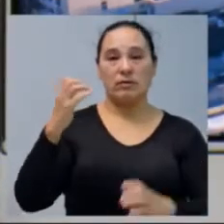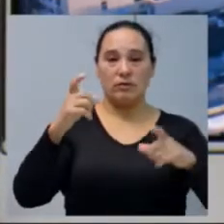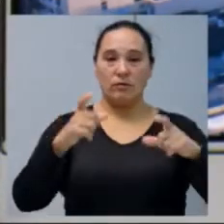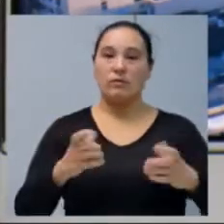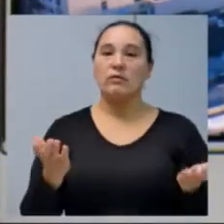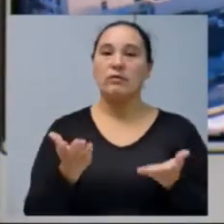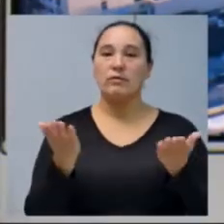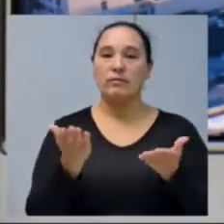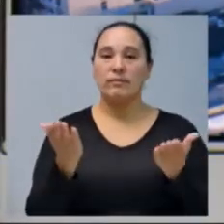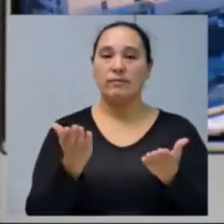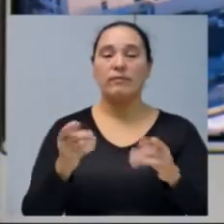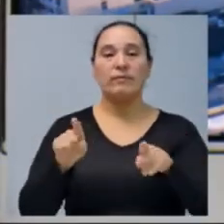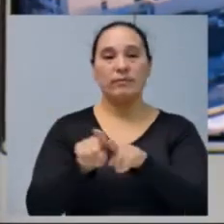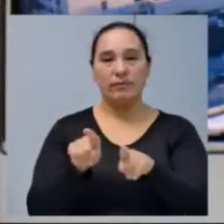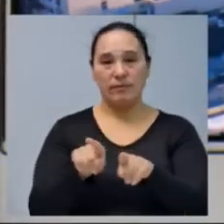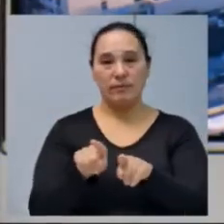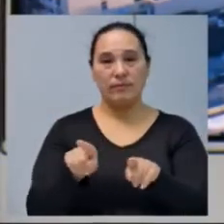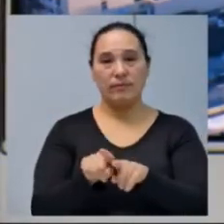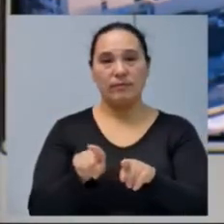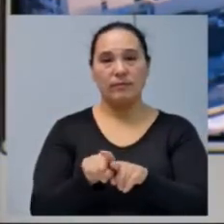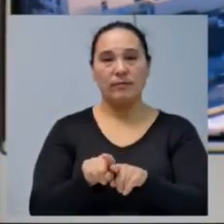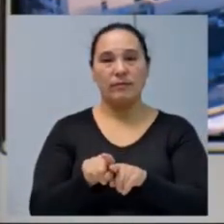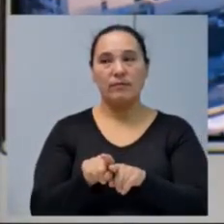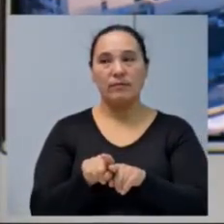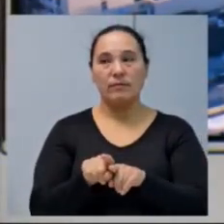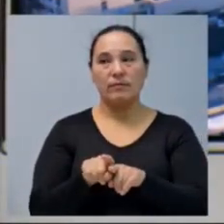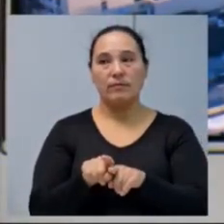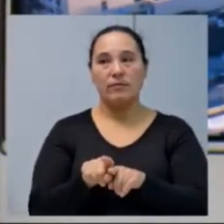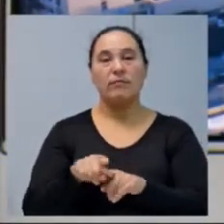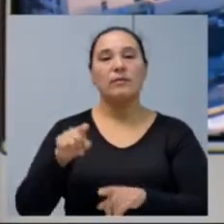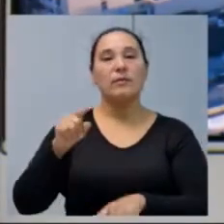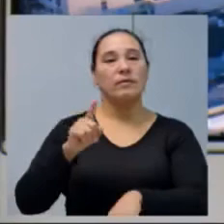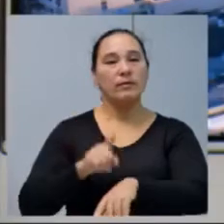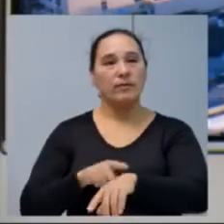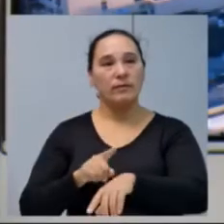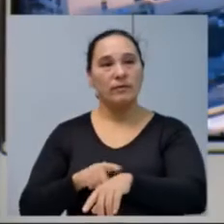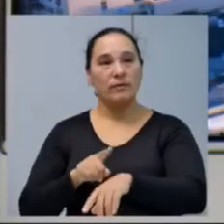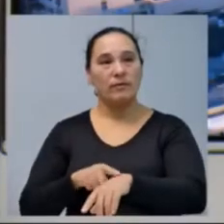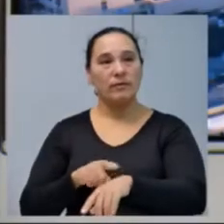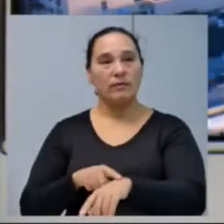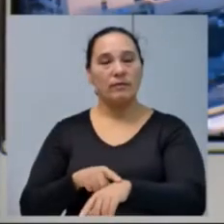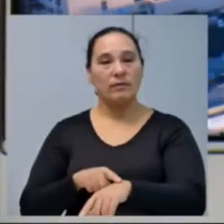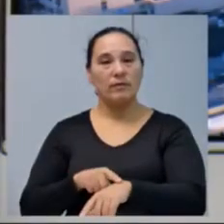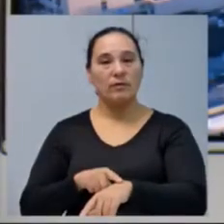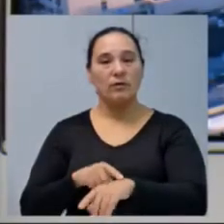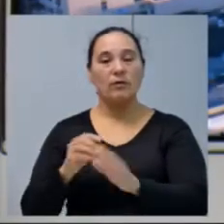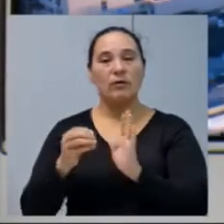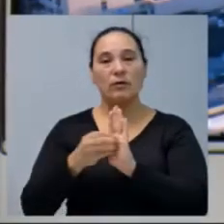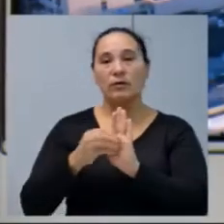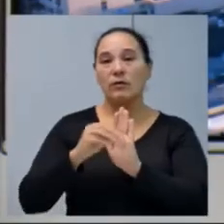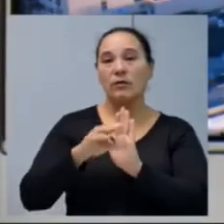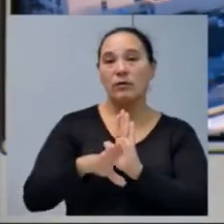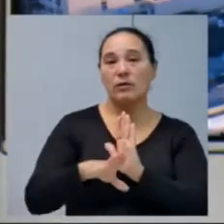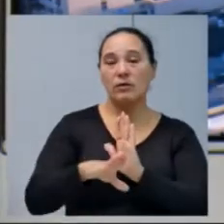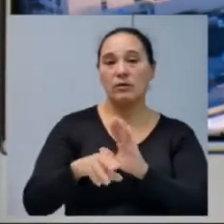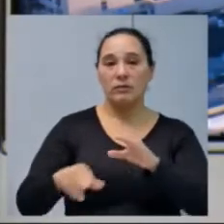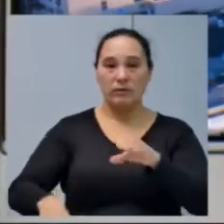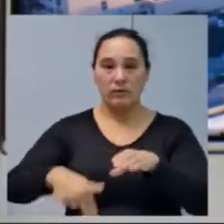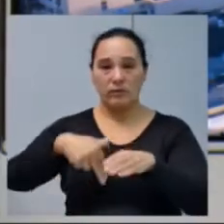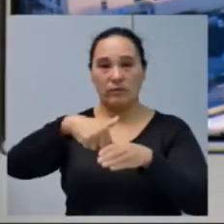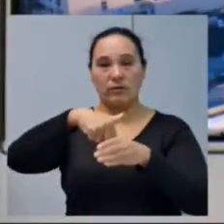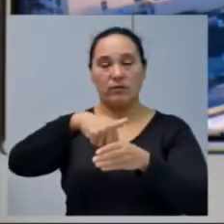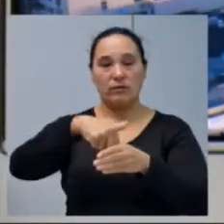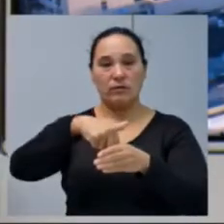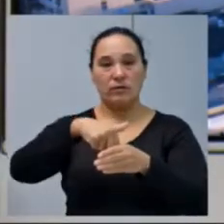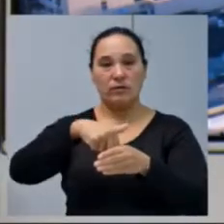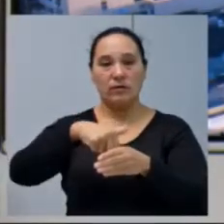de hoje e também, já no mesmo momento, fazer uma indicação de forma de tribuna, onde,